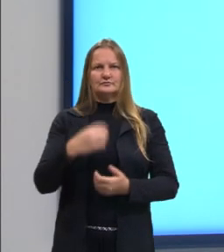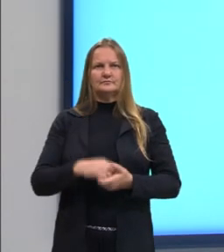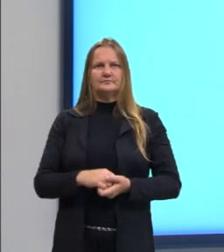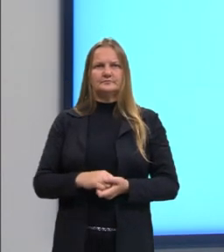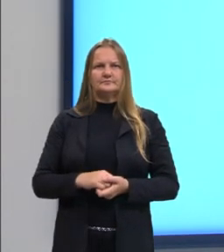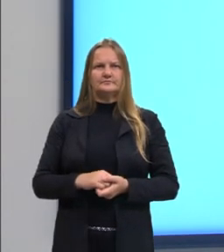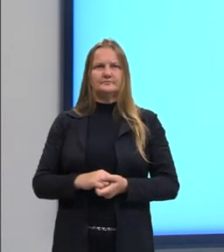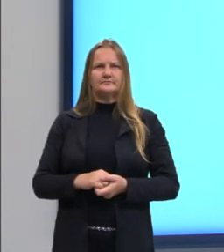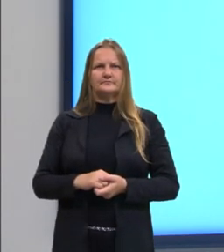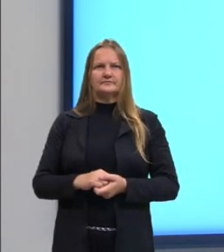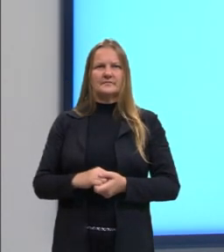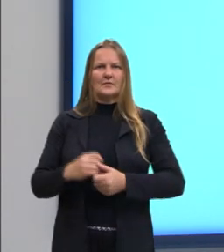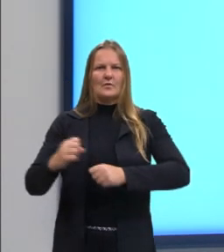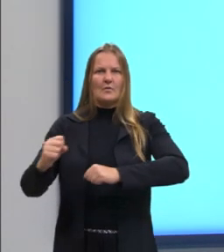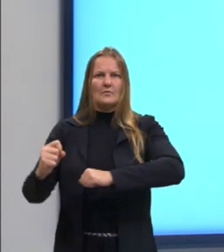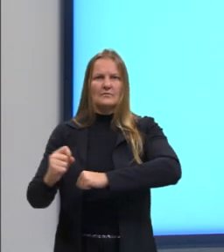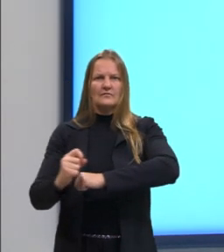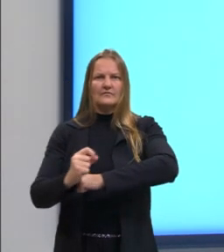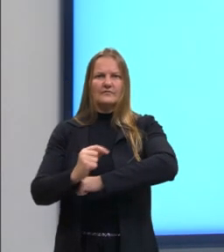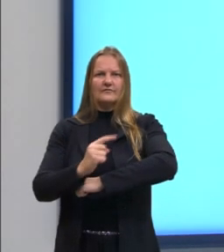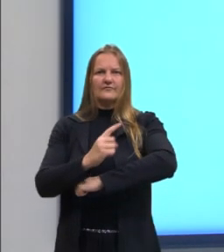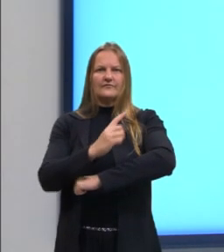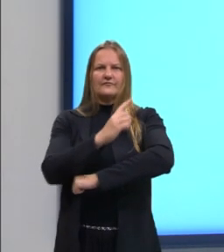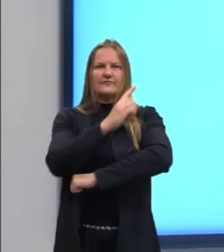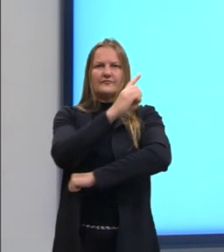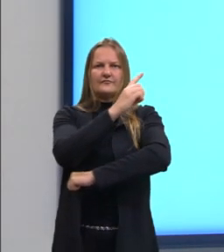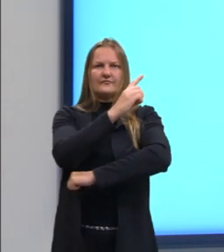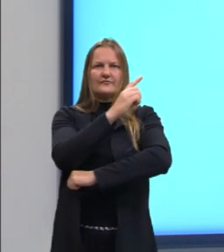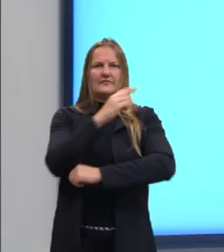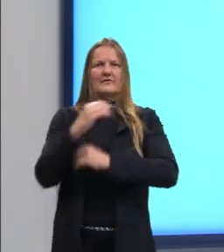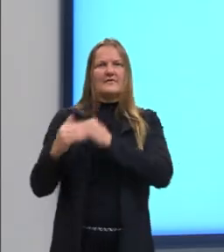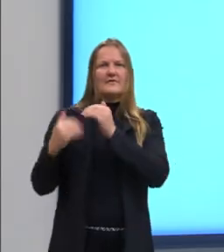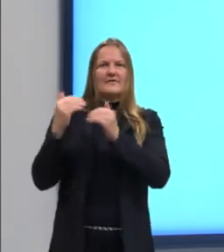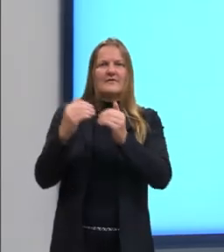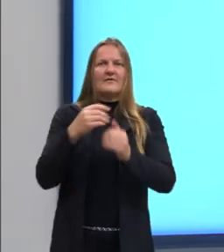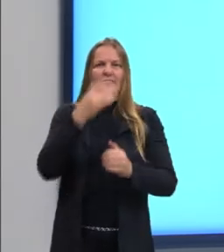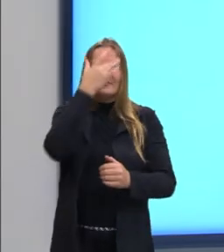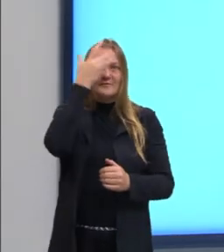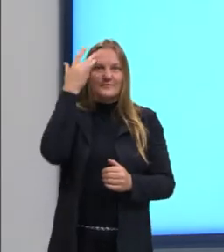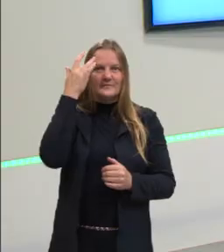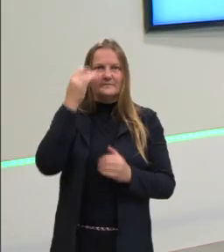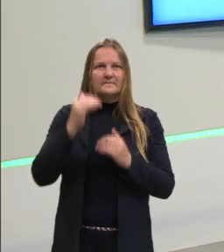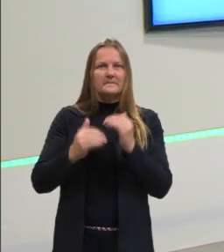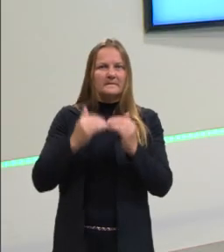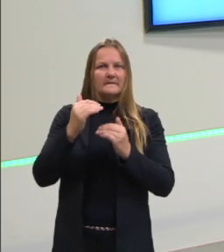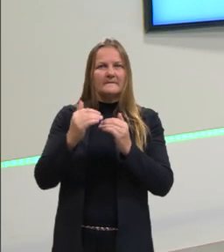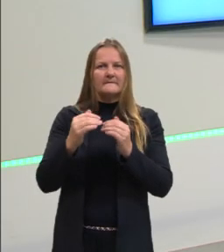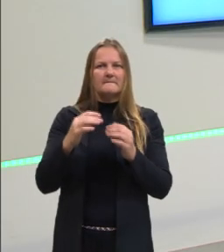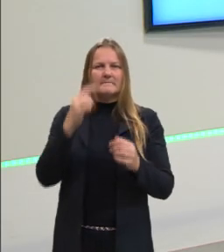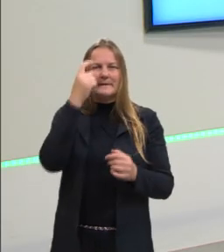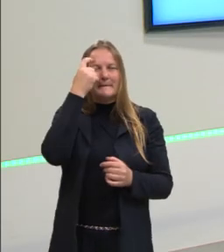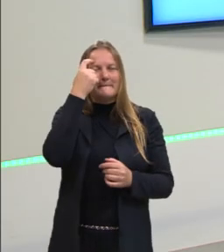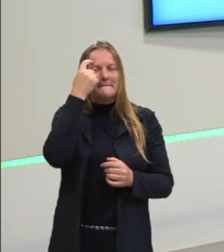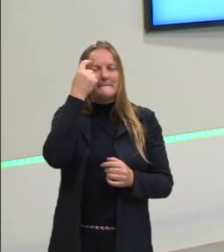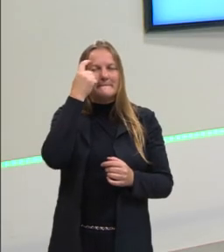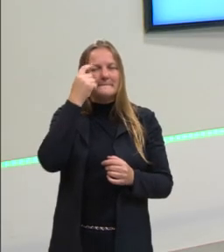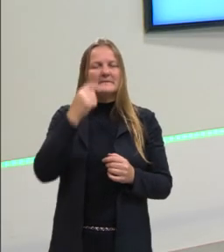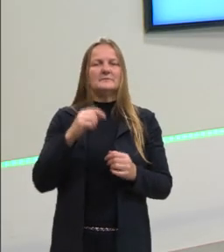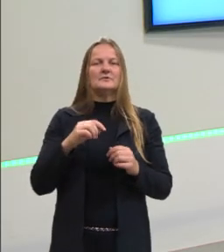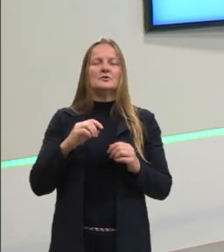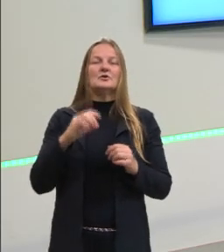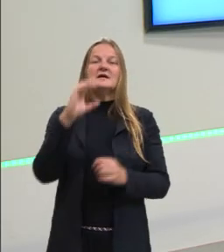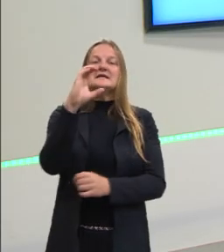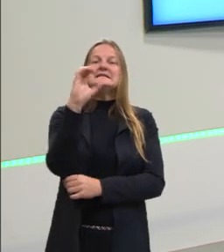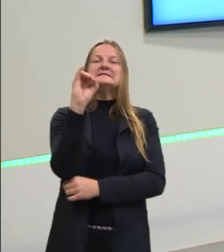temos, então, a representação da evolução do homem, então, para associar, então, o nosso pensamento de civilizações